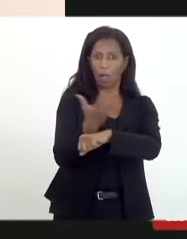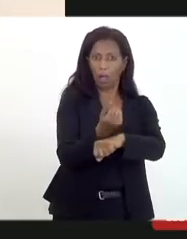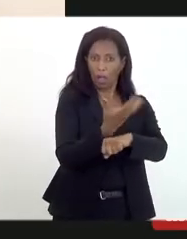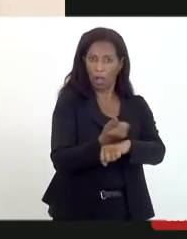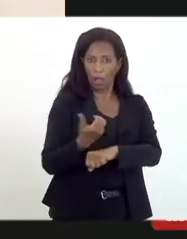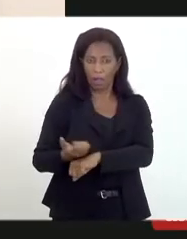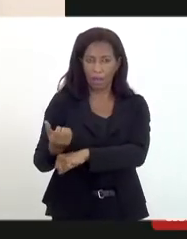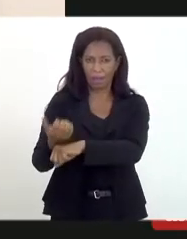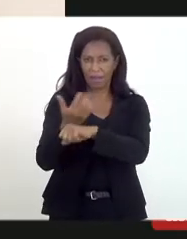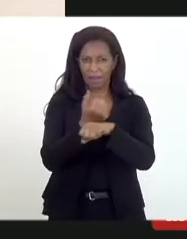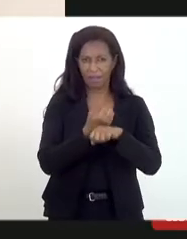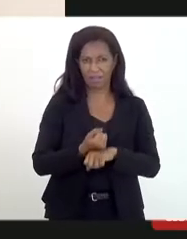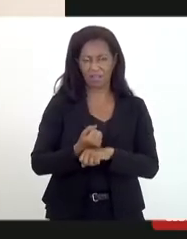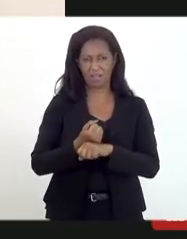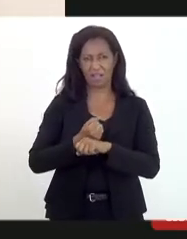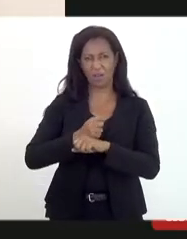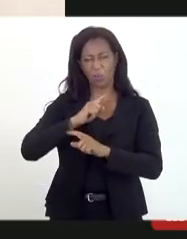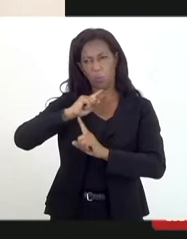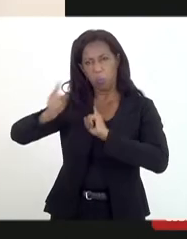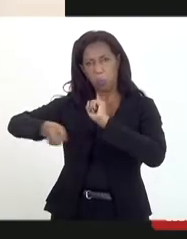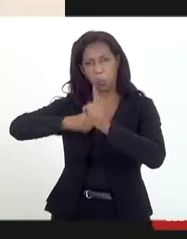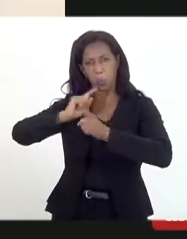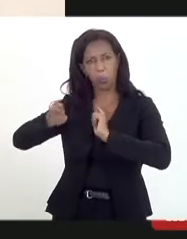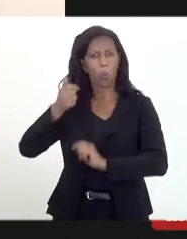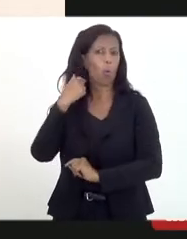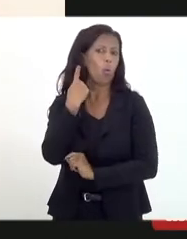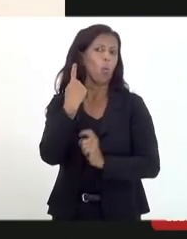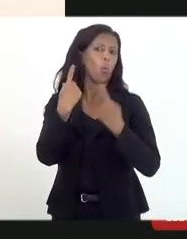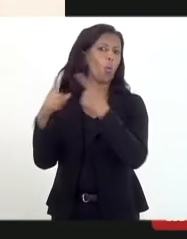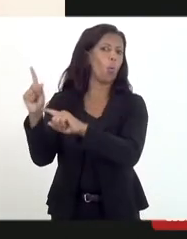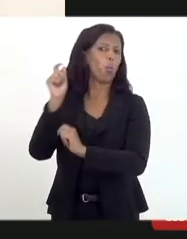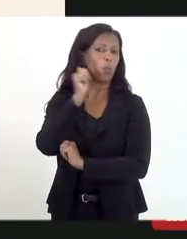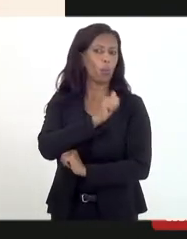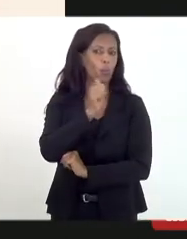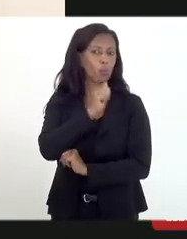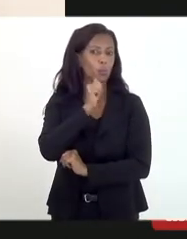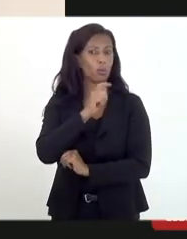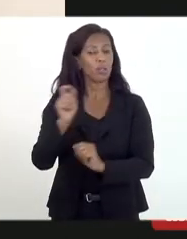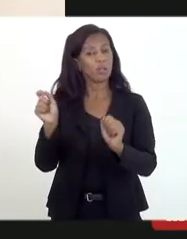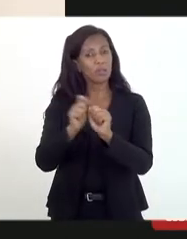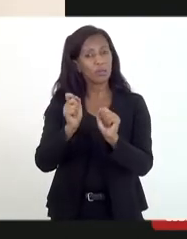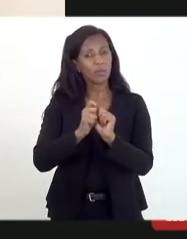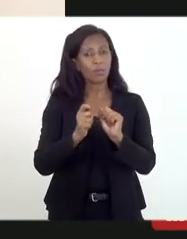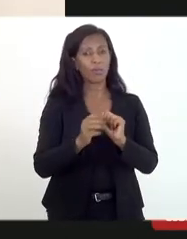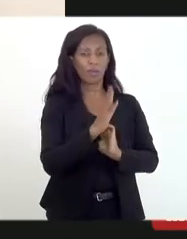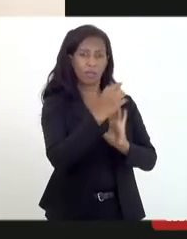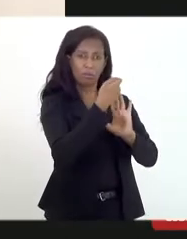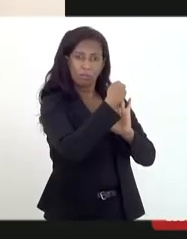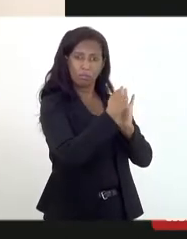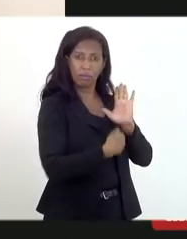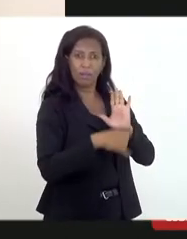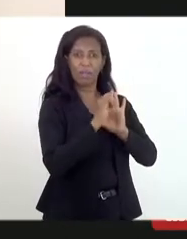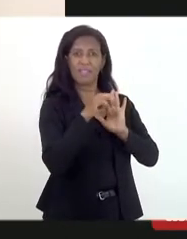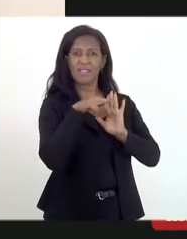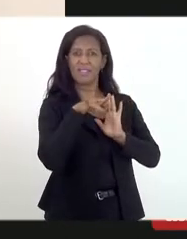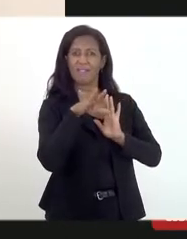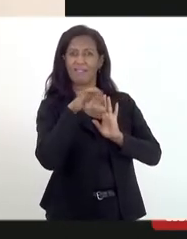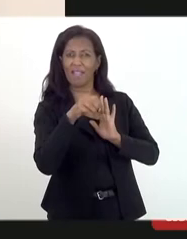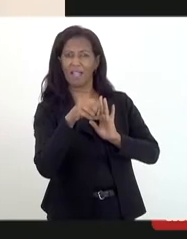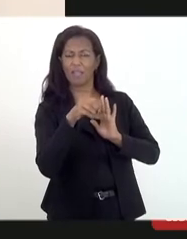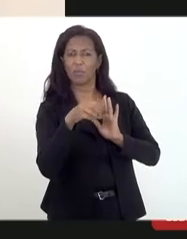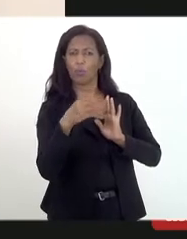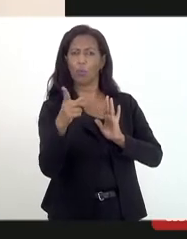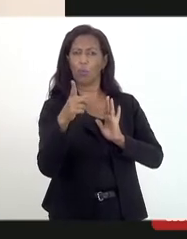cunho das ameaças feitas à Fabiana e foi relatado o inquérito onde eu indiciei por